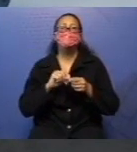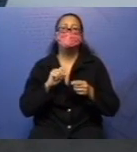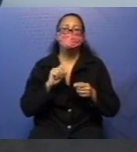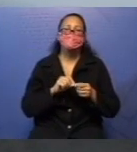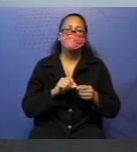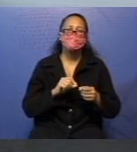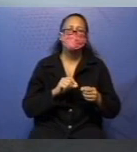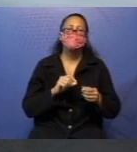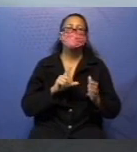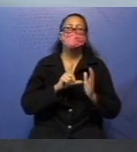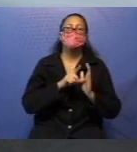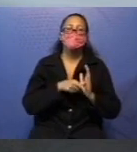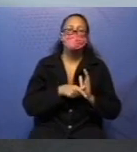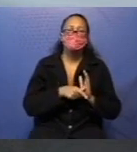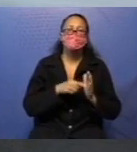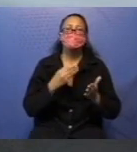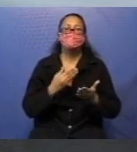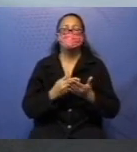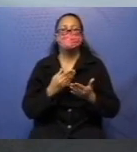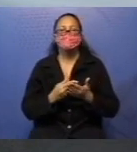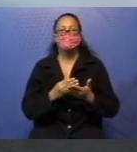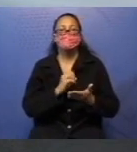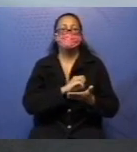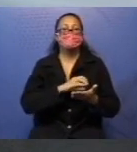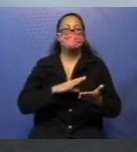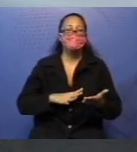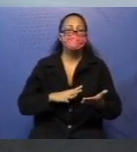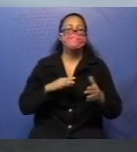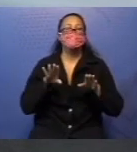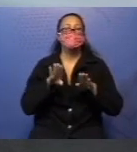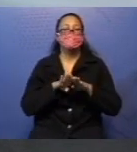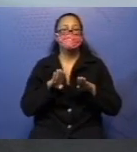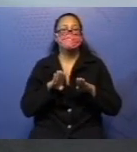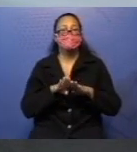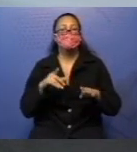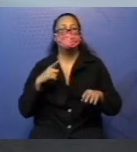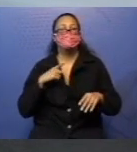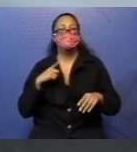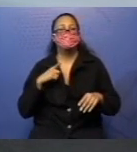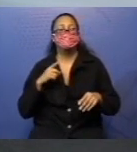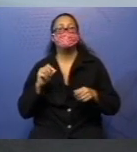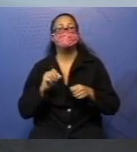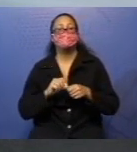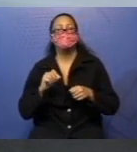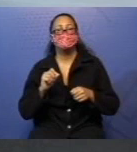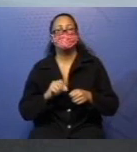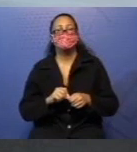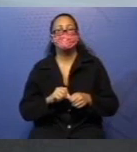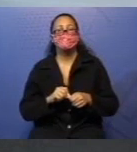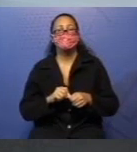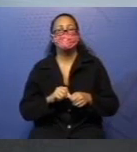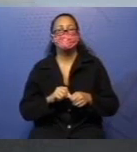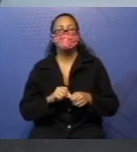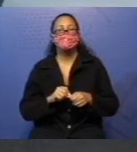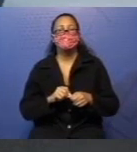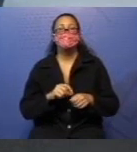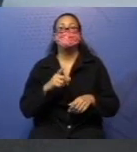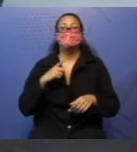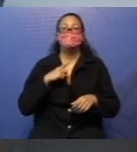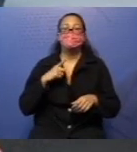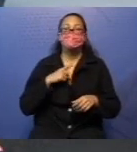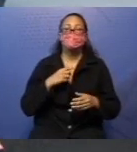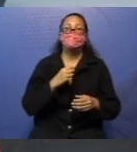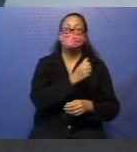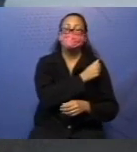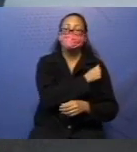tá? As atividades também. O que está acontecendo? Tem aluno mandando só a tarefa. E aí eu pergunto,